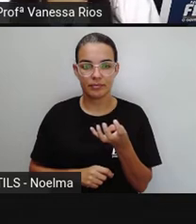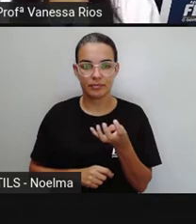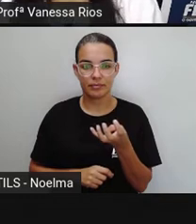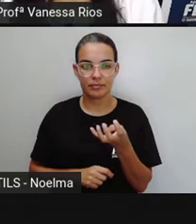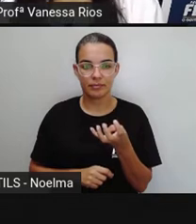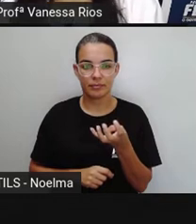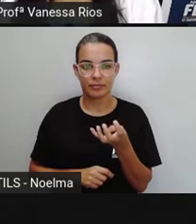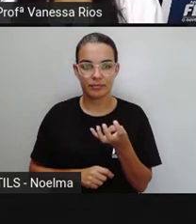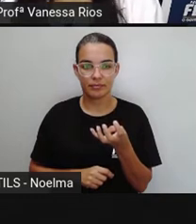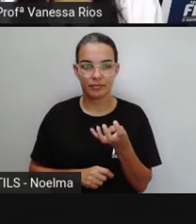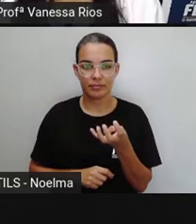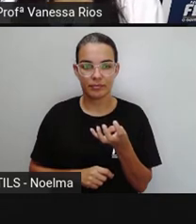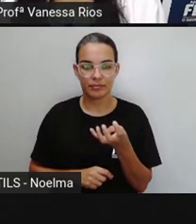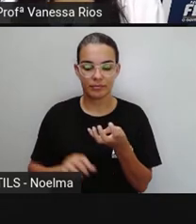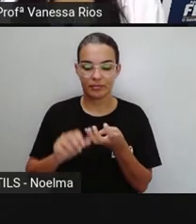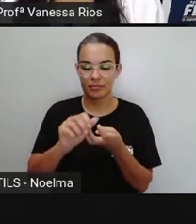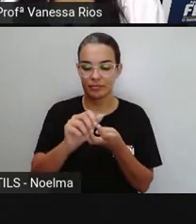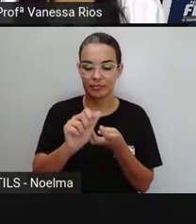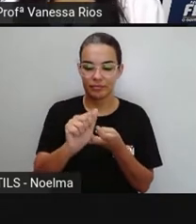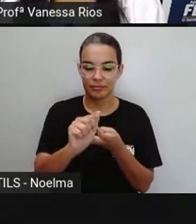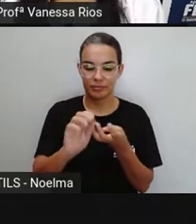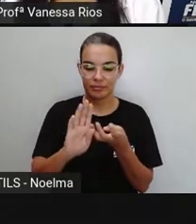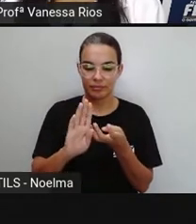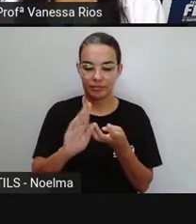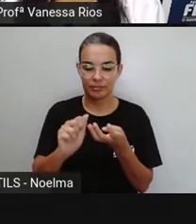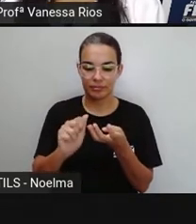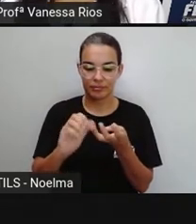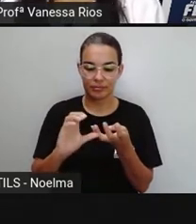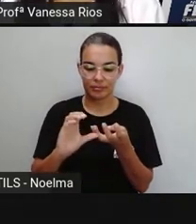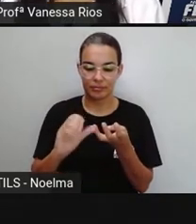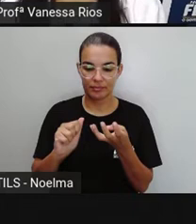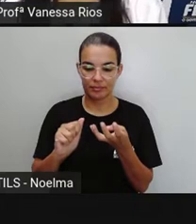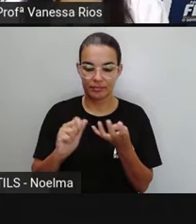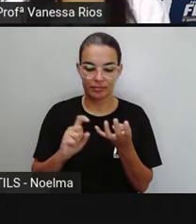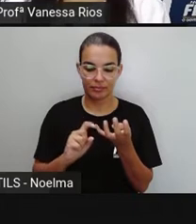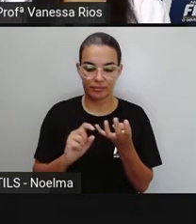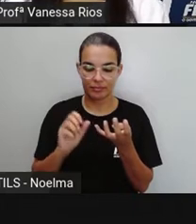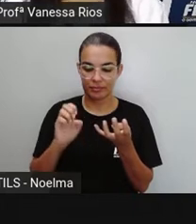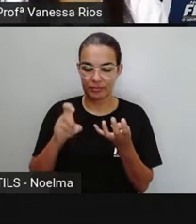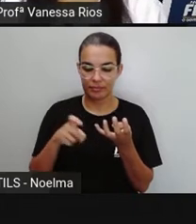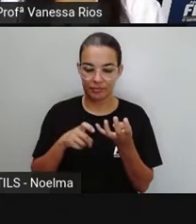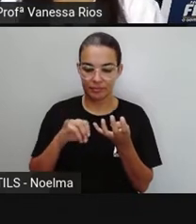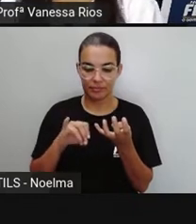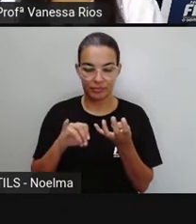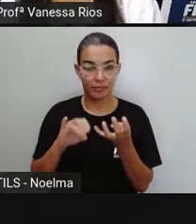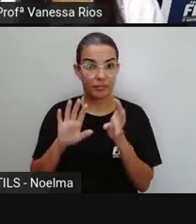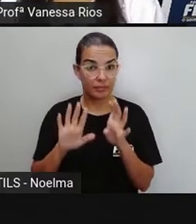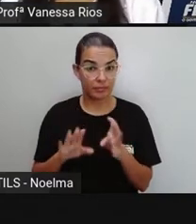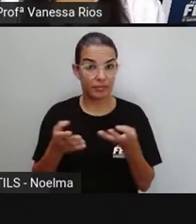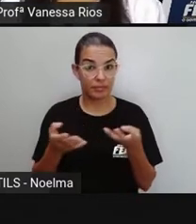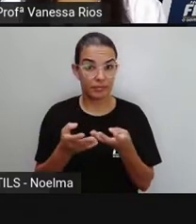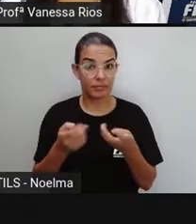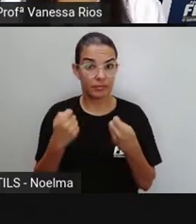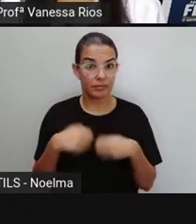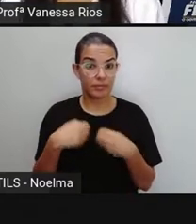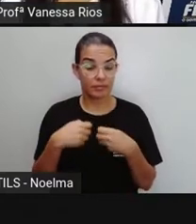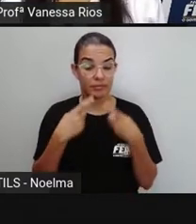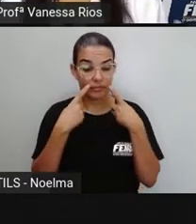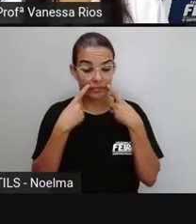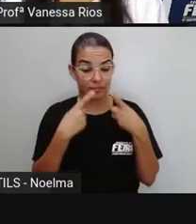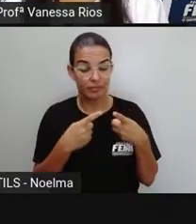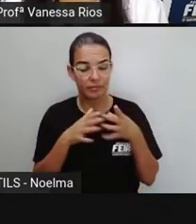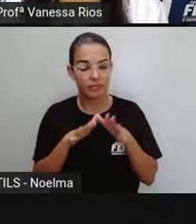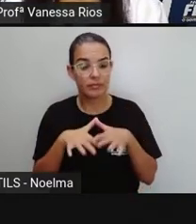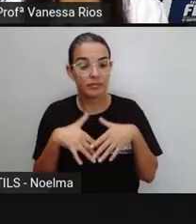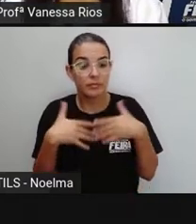Abacaxi. Mas aí a gente precisa, né? Identificar qual a sílaba tônica. E quando a gente